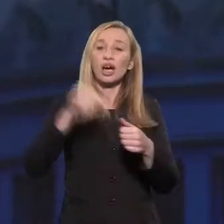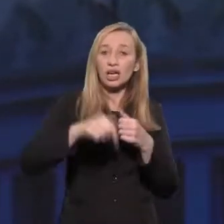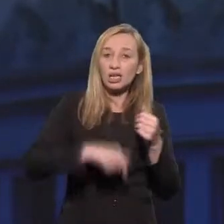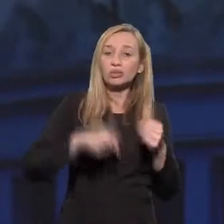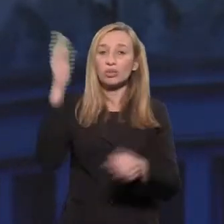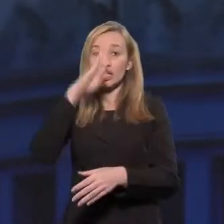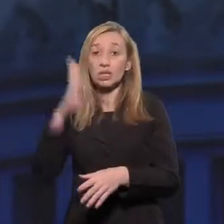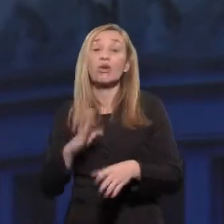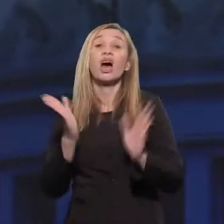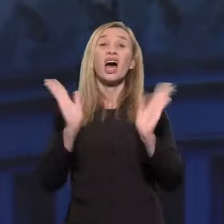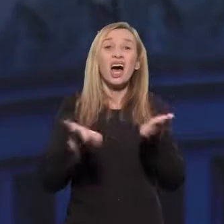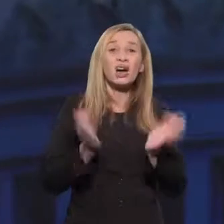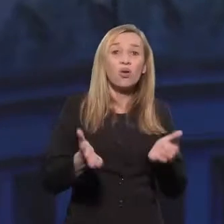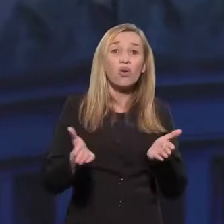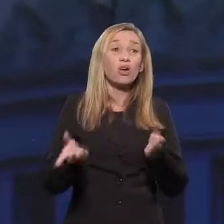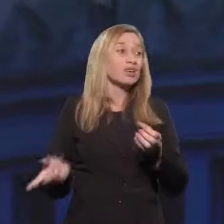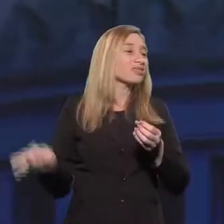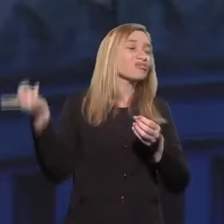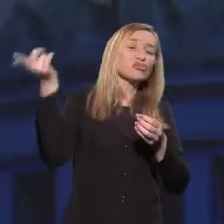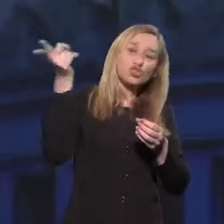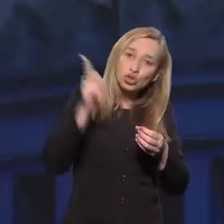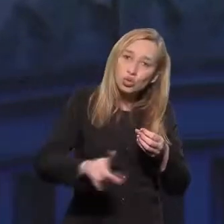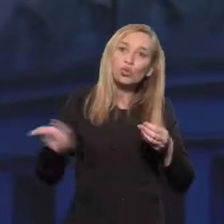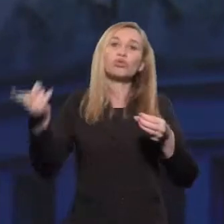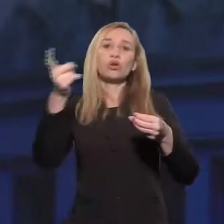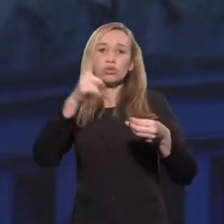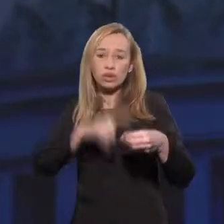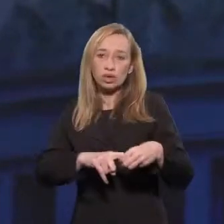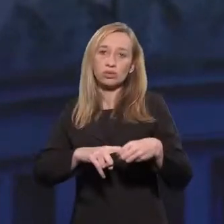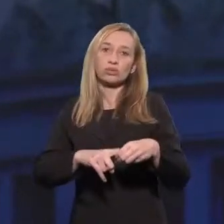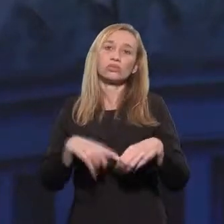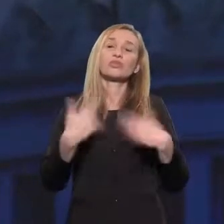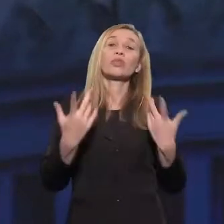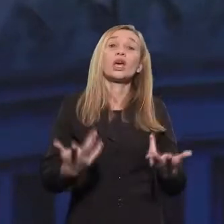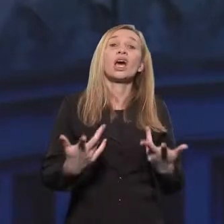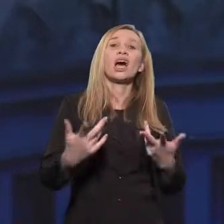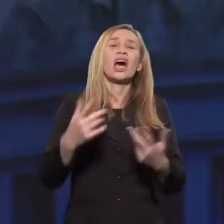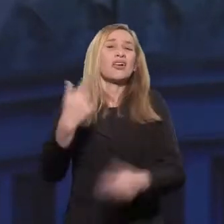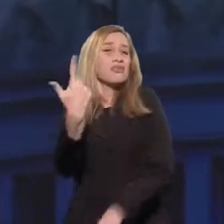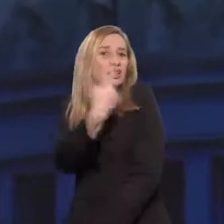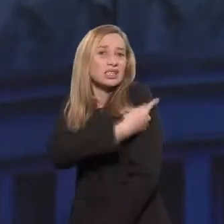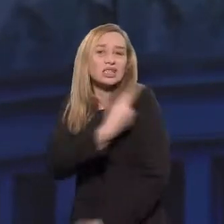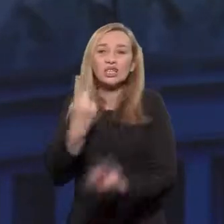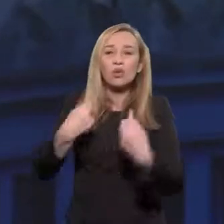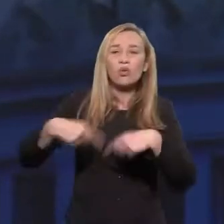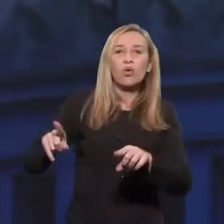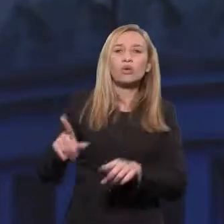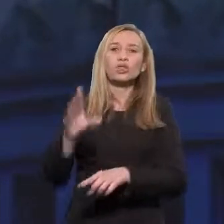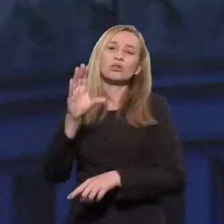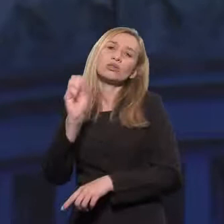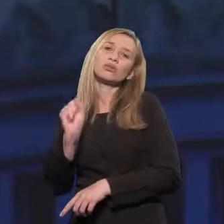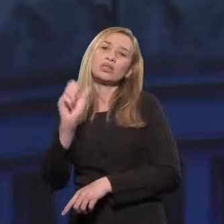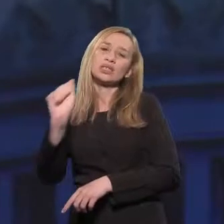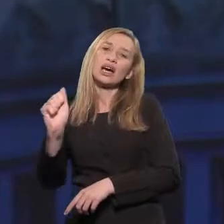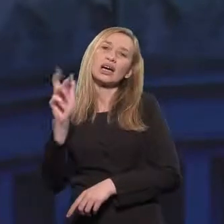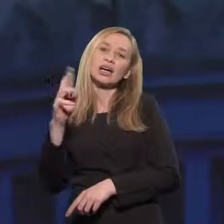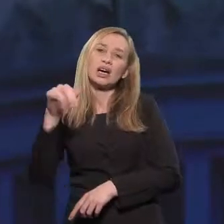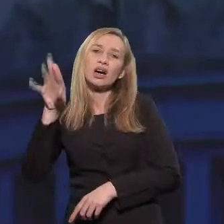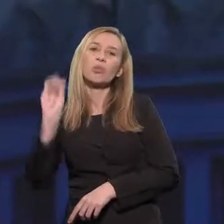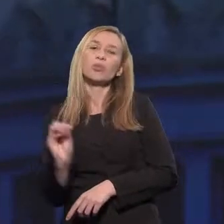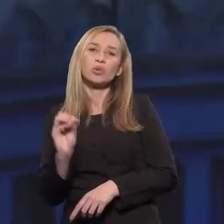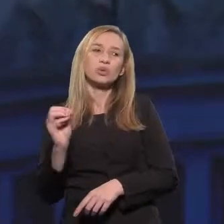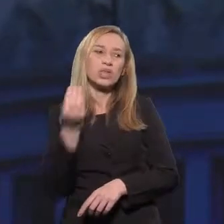aqui no Brasil. Agora os casos estão reaparecendo. A vacinação contra o sarampo também está sendo